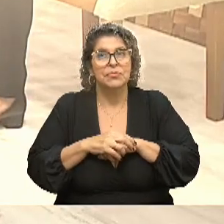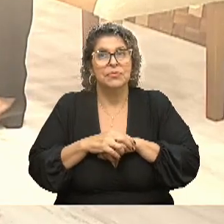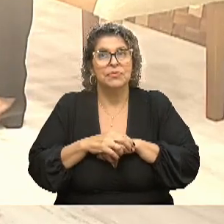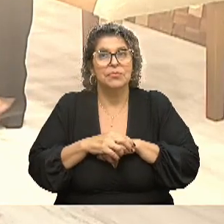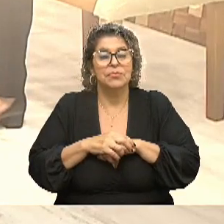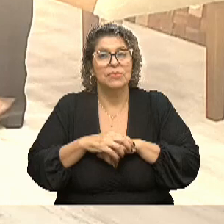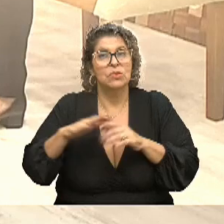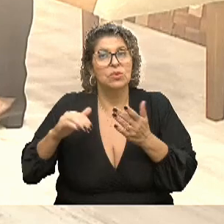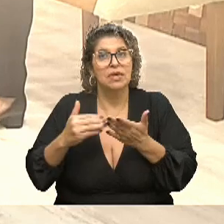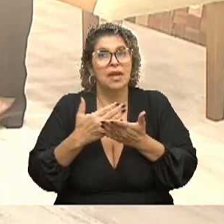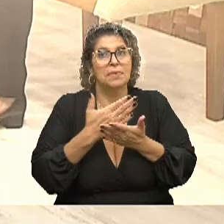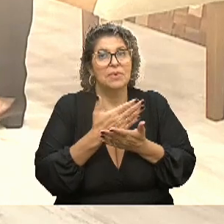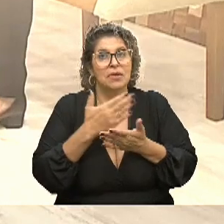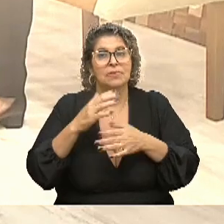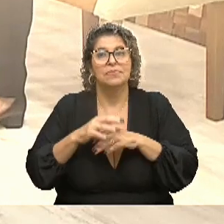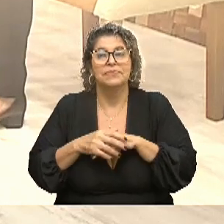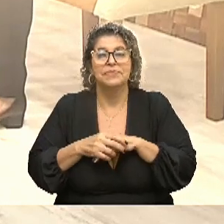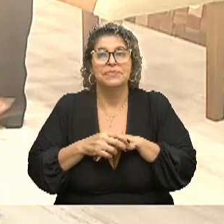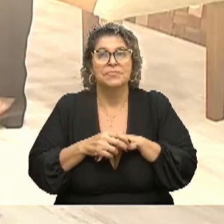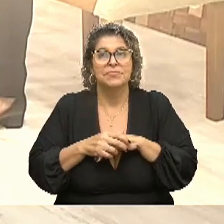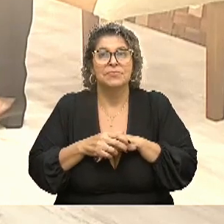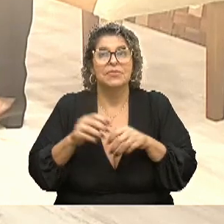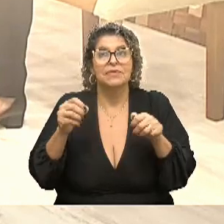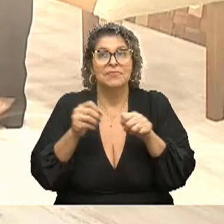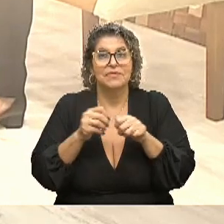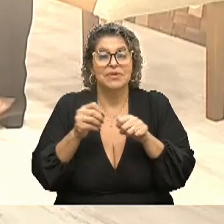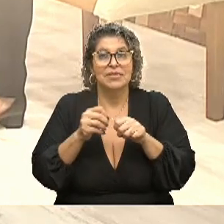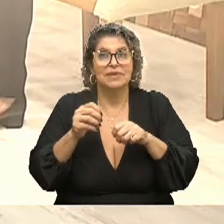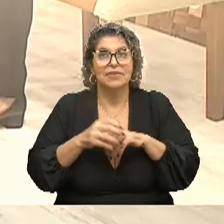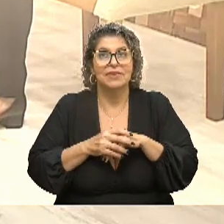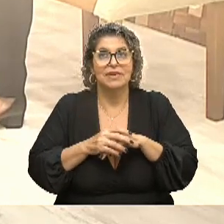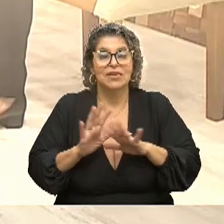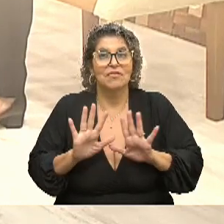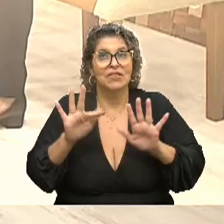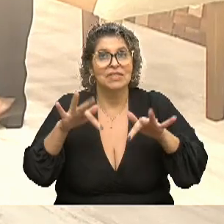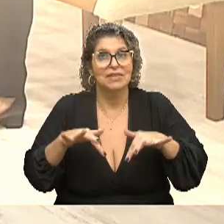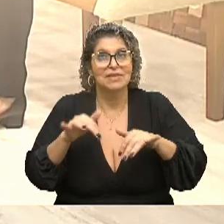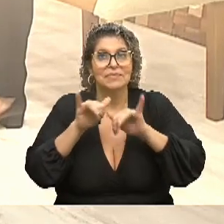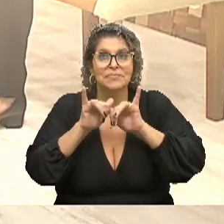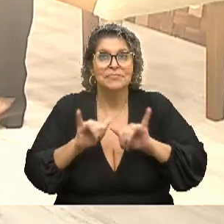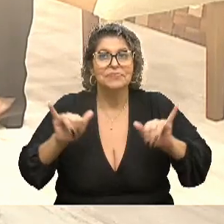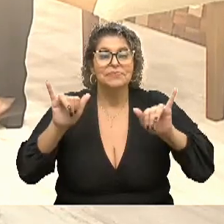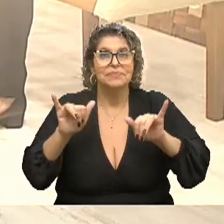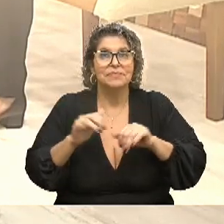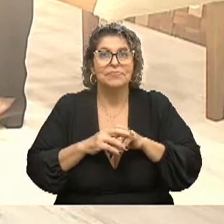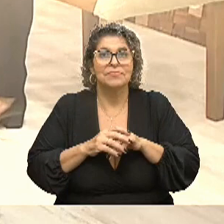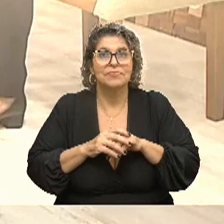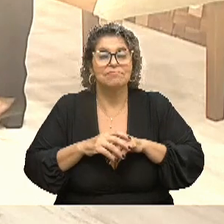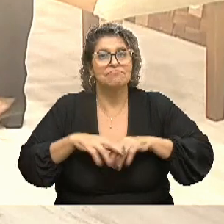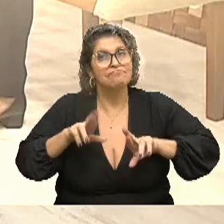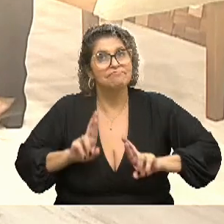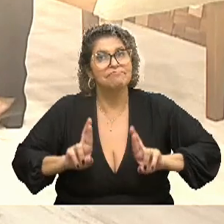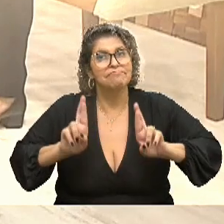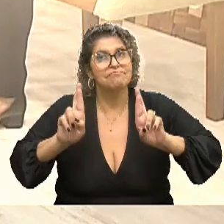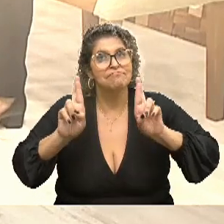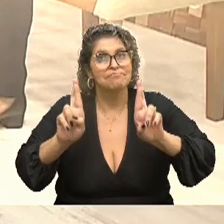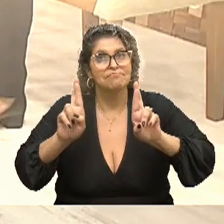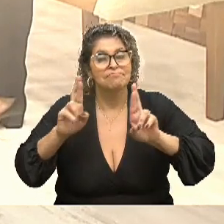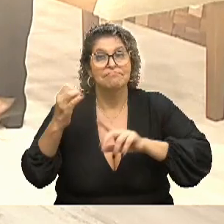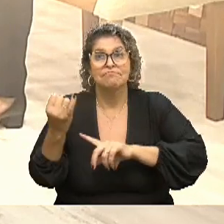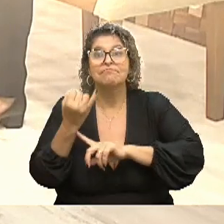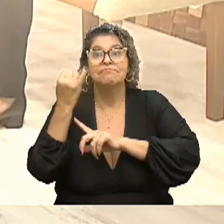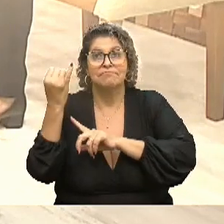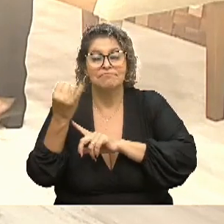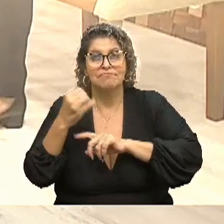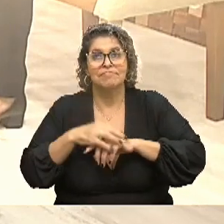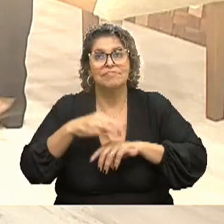gostaria que tu encaminhasse, então, para a gente ir fazendo a finalização do programa. Não, eu acho que esperança é uma coisa muito importante. Assim